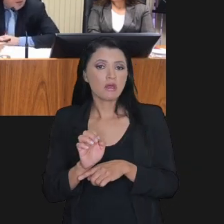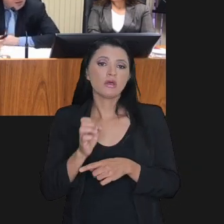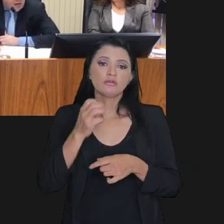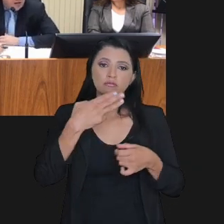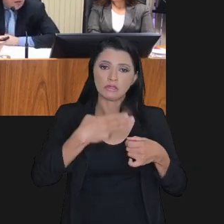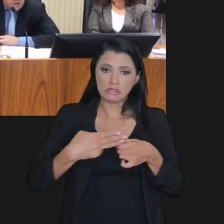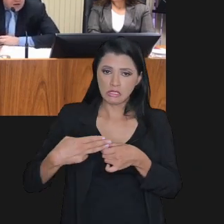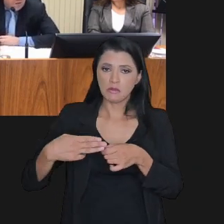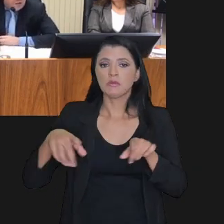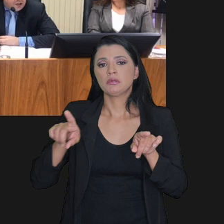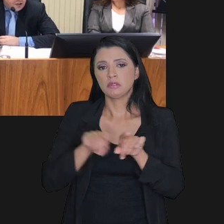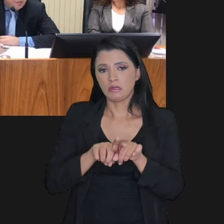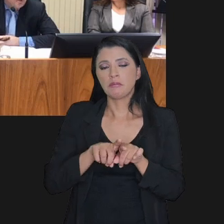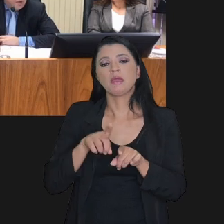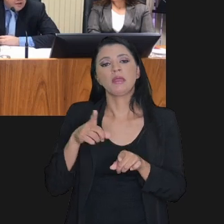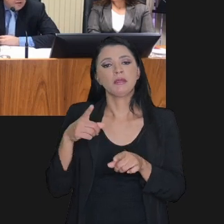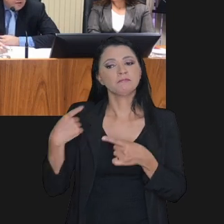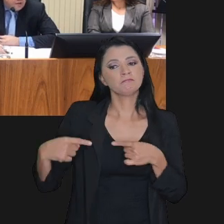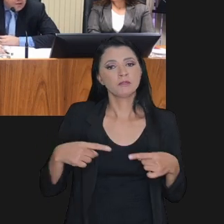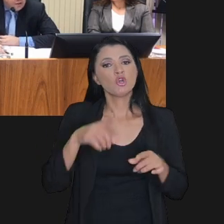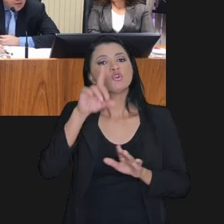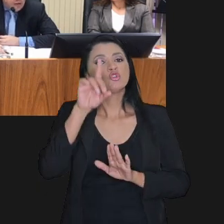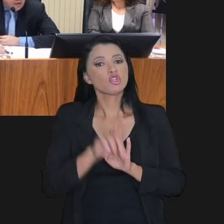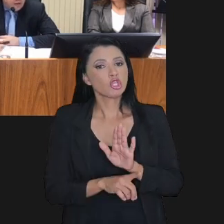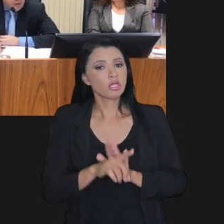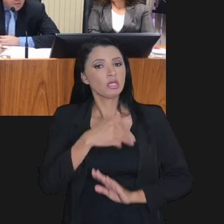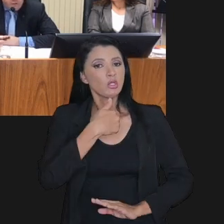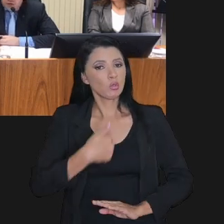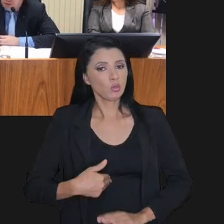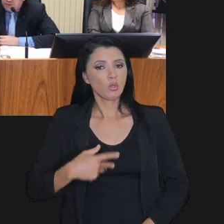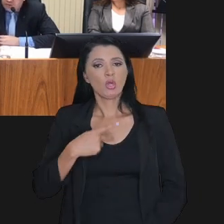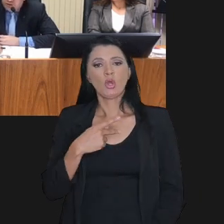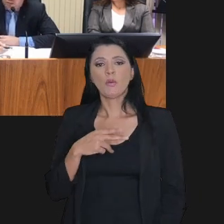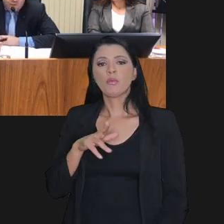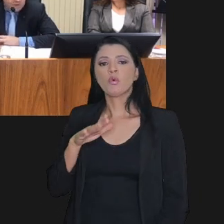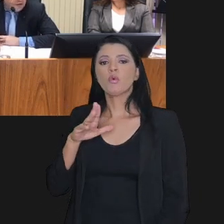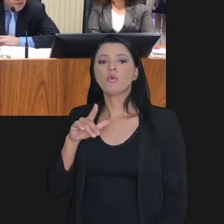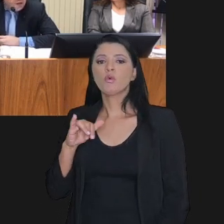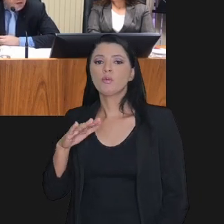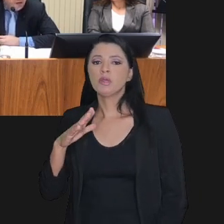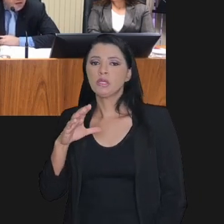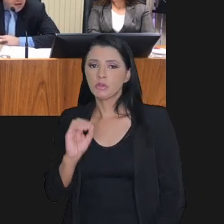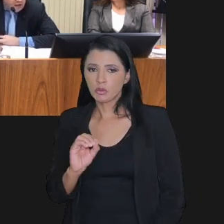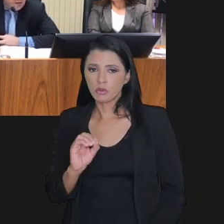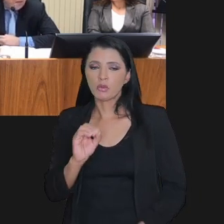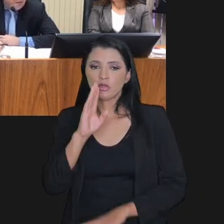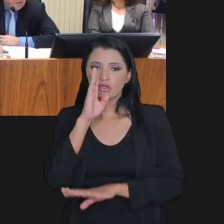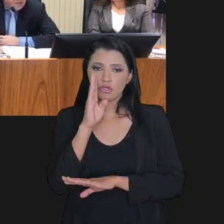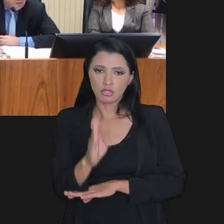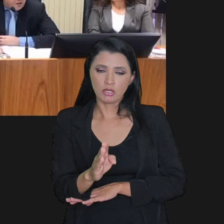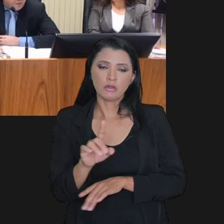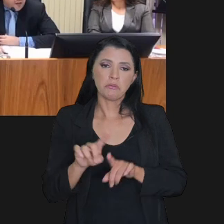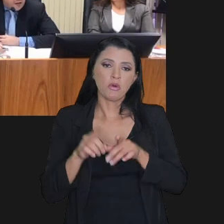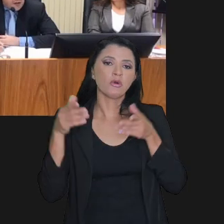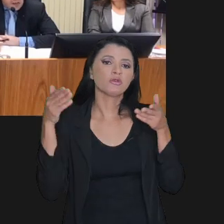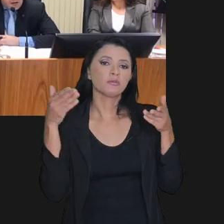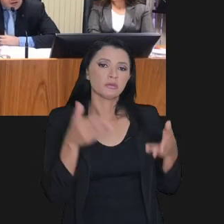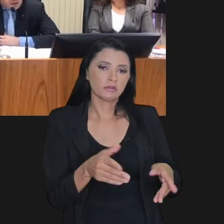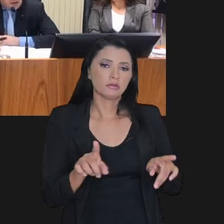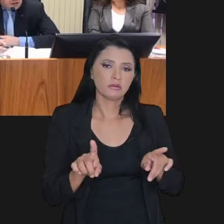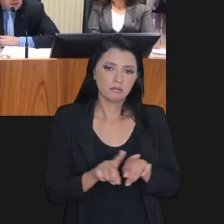os estados, federais e municípios também, as respectivas entidades da administração pública indireta também podem participar